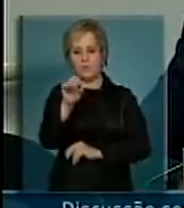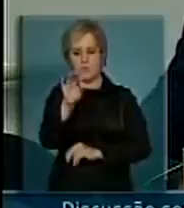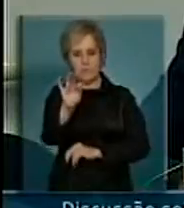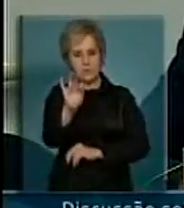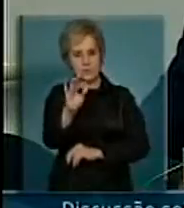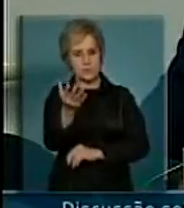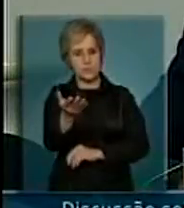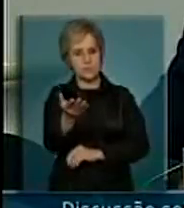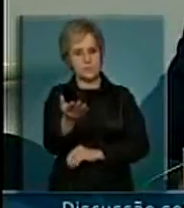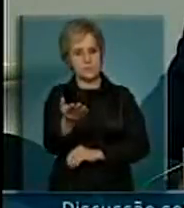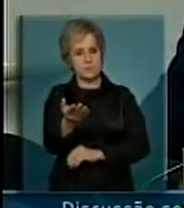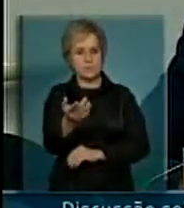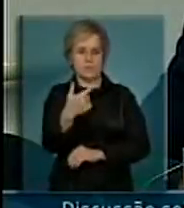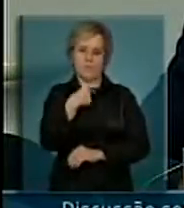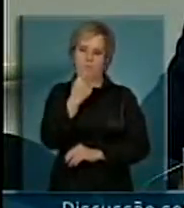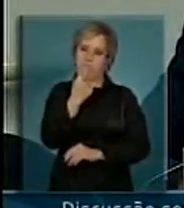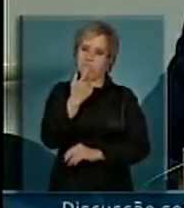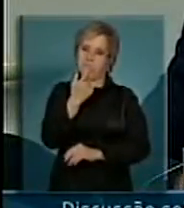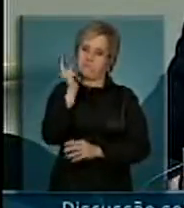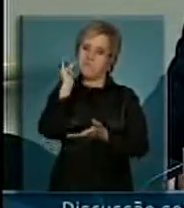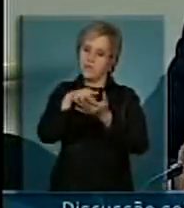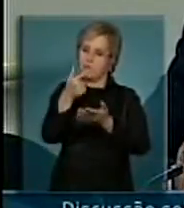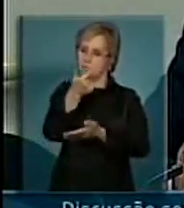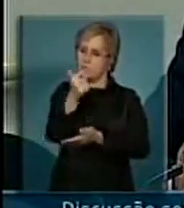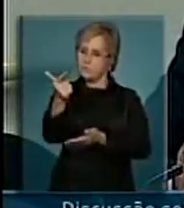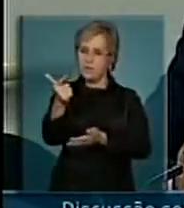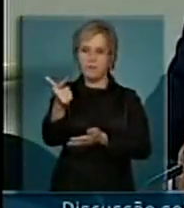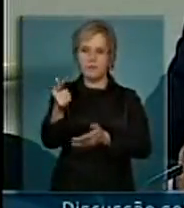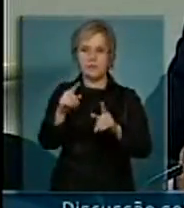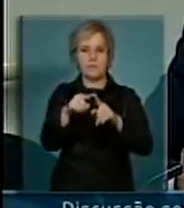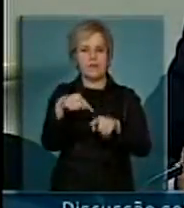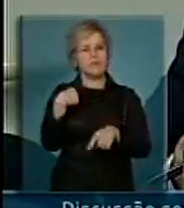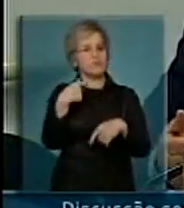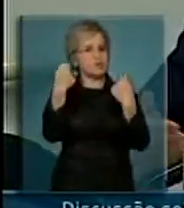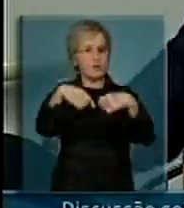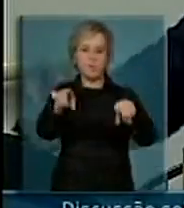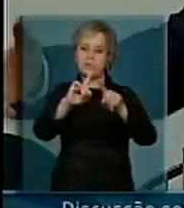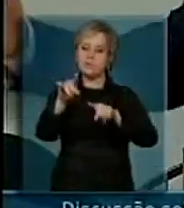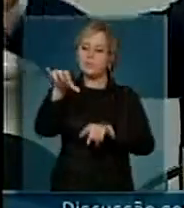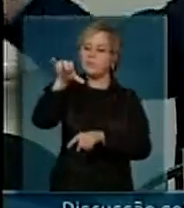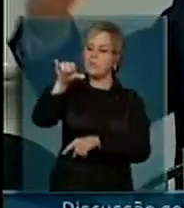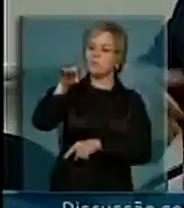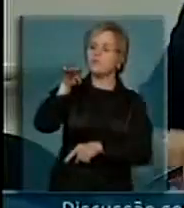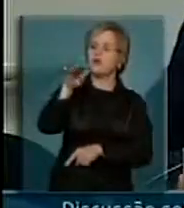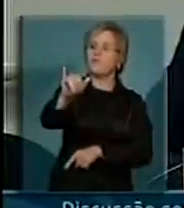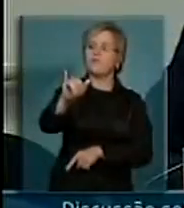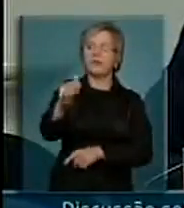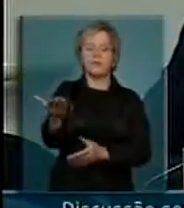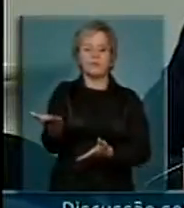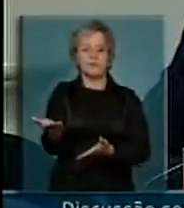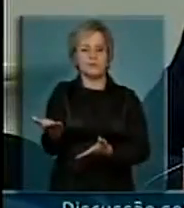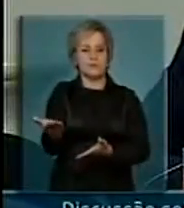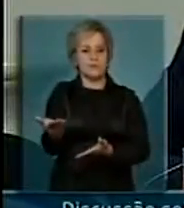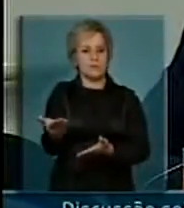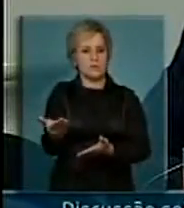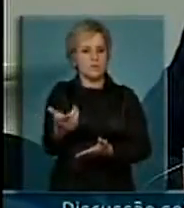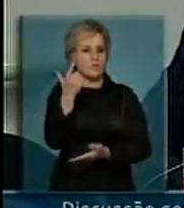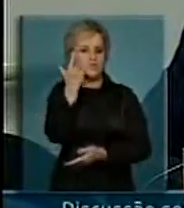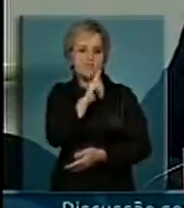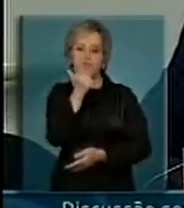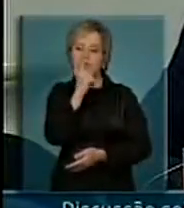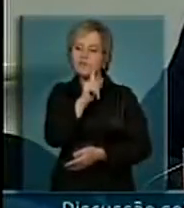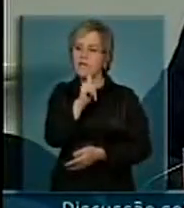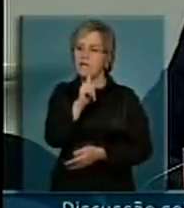Assim, de bate e pronto, podia dizer que não tem, mas também nós não precisamos de R 9 bilhões, porque nós não vamos gastar esse dinheiro, não tem ninguém que